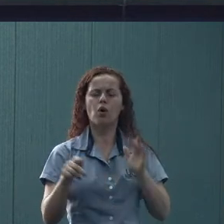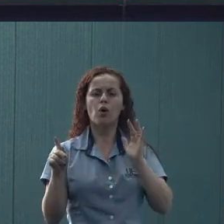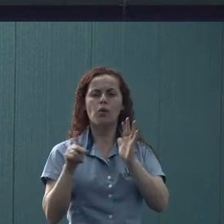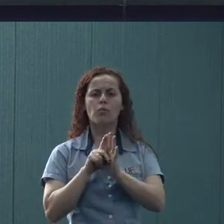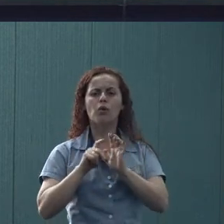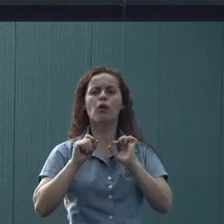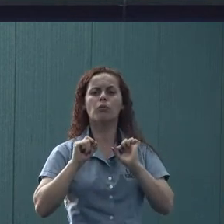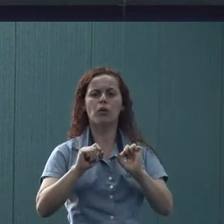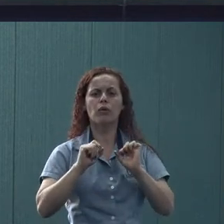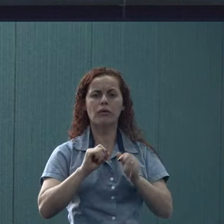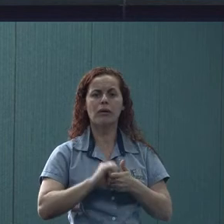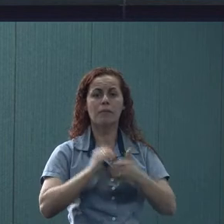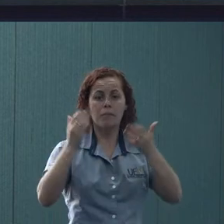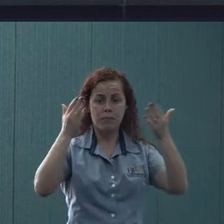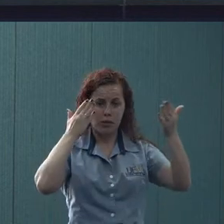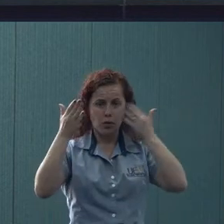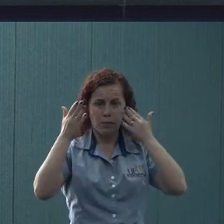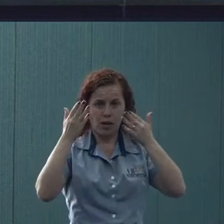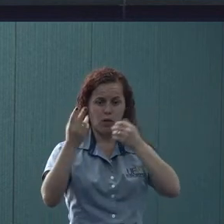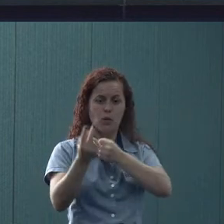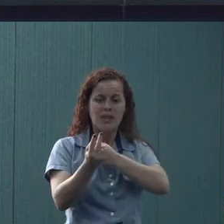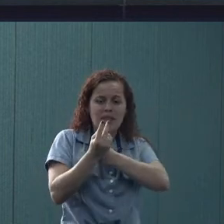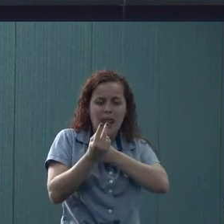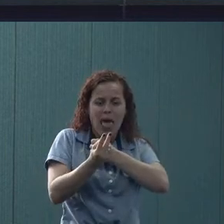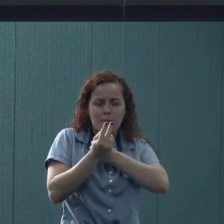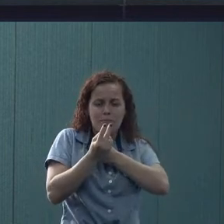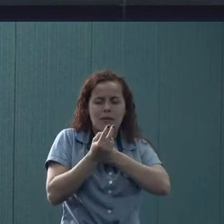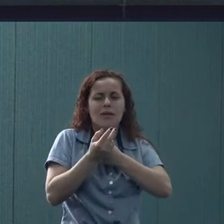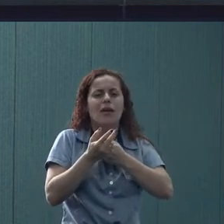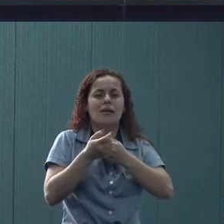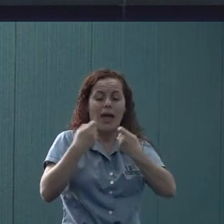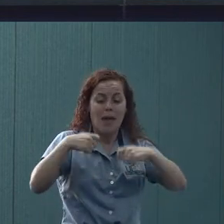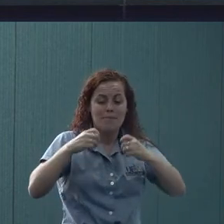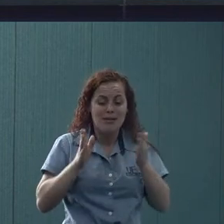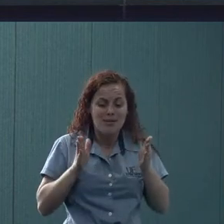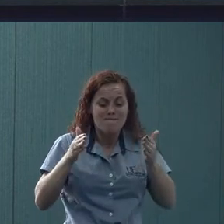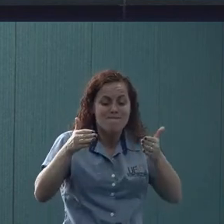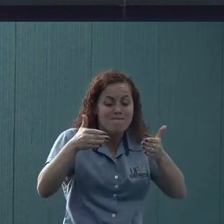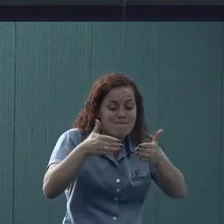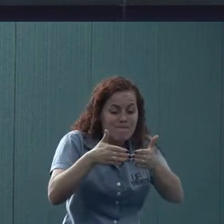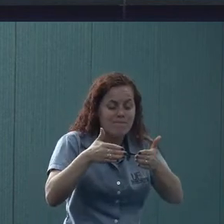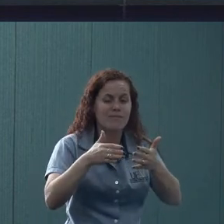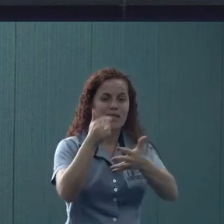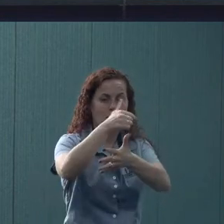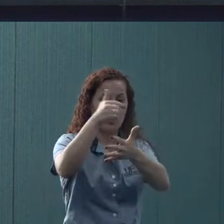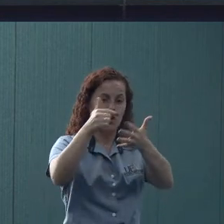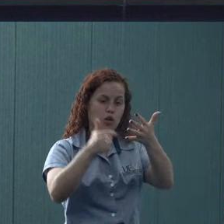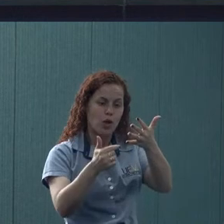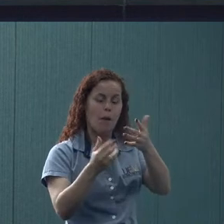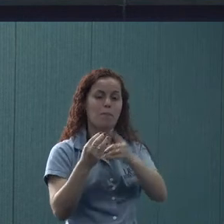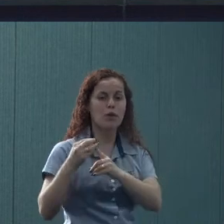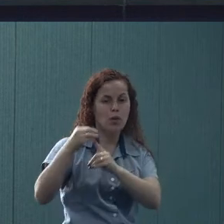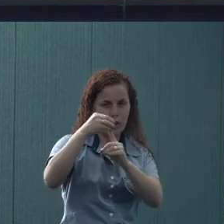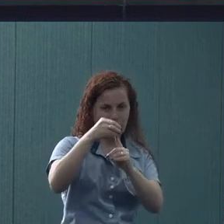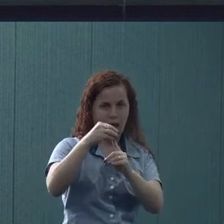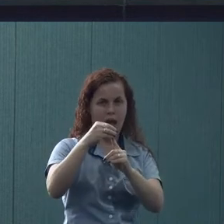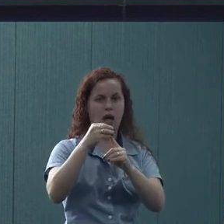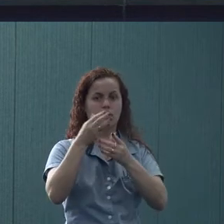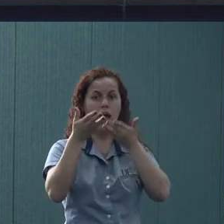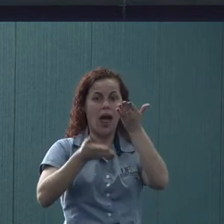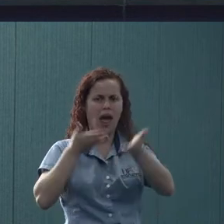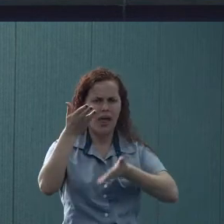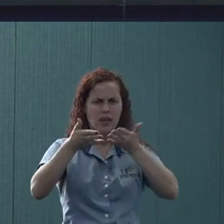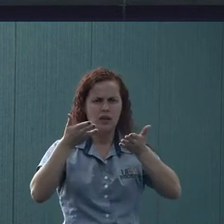da psicoterapia, realmente que a gente precisa restringir um pouco e entrar nessas prioridades. No caso do atendimento